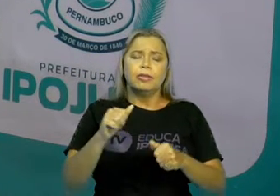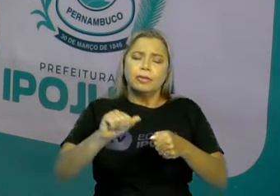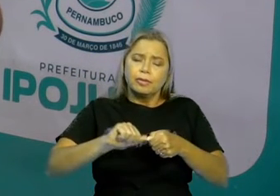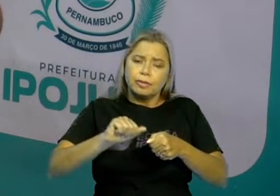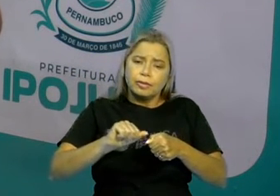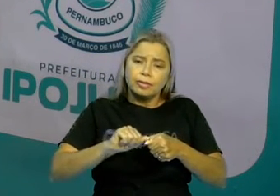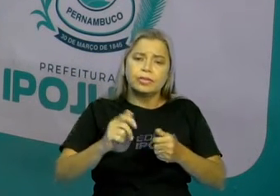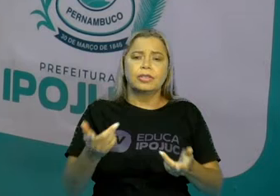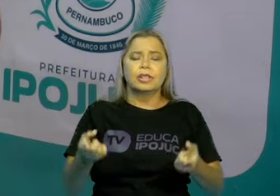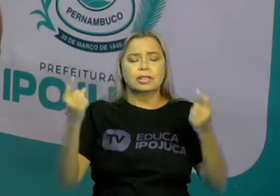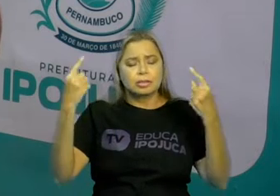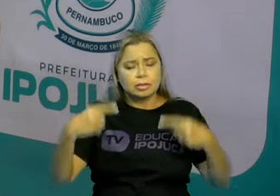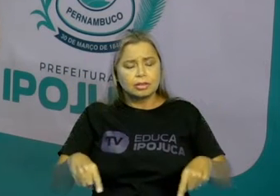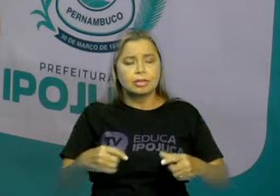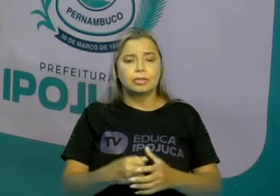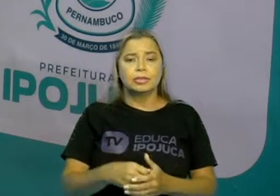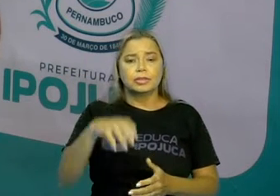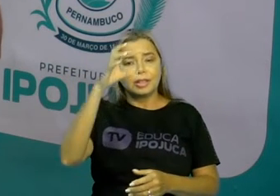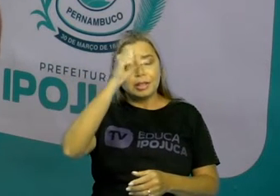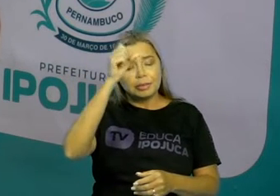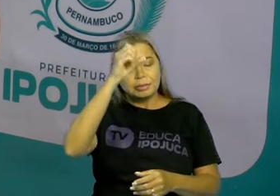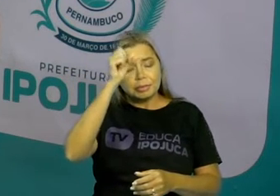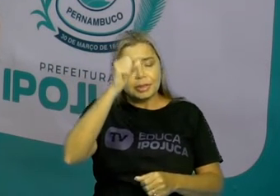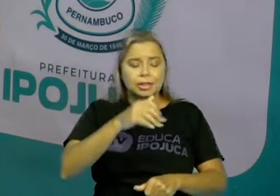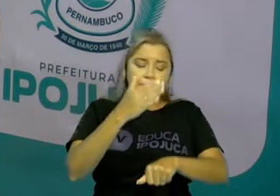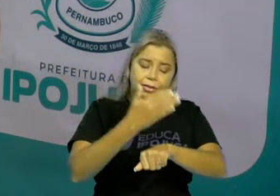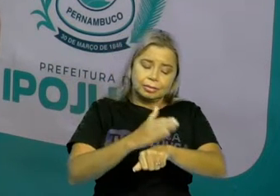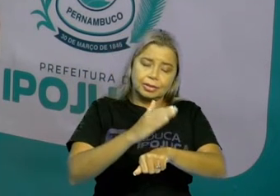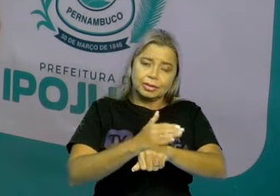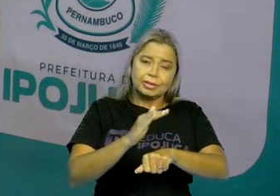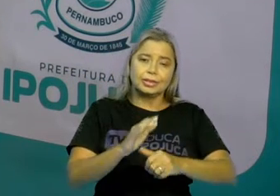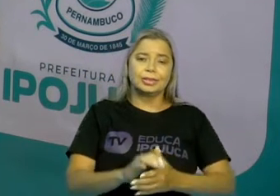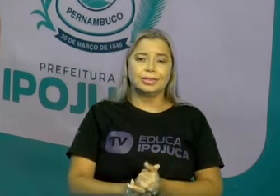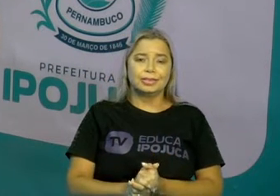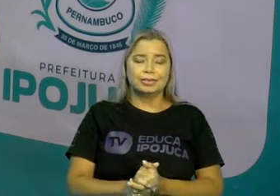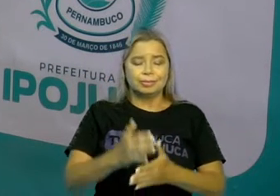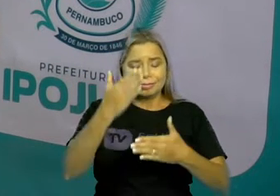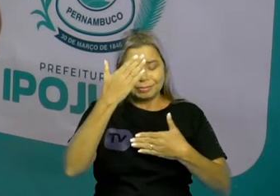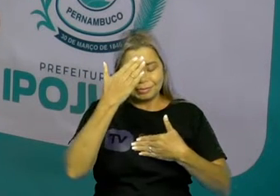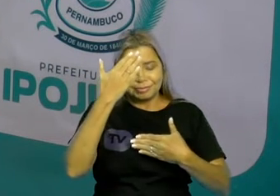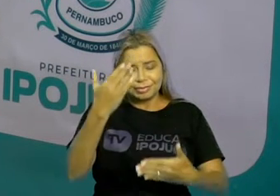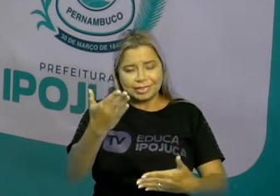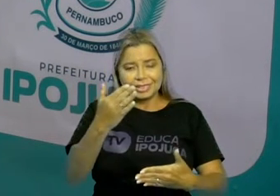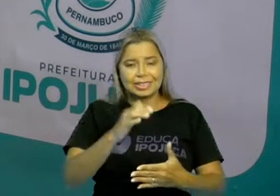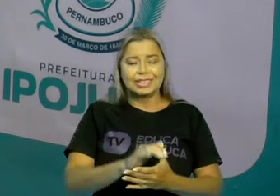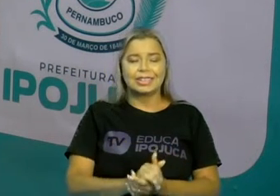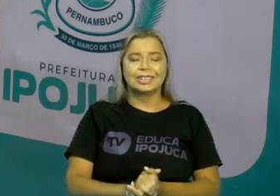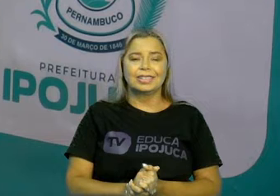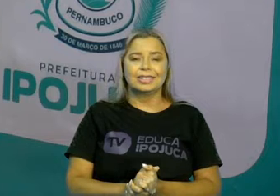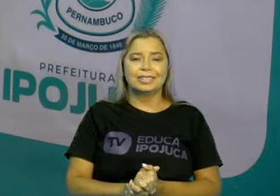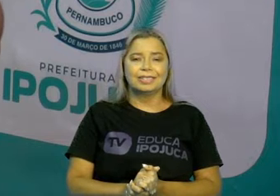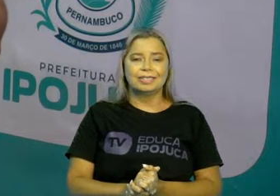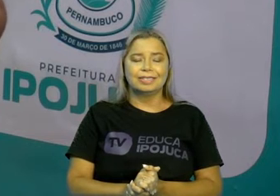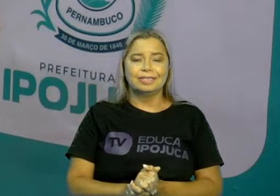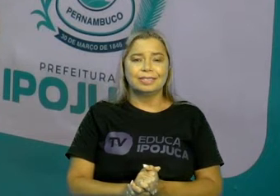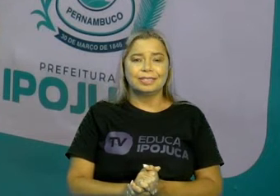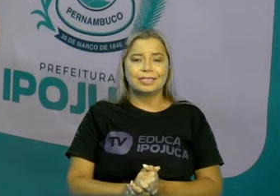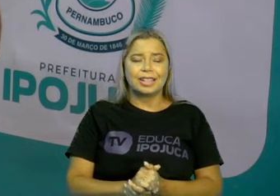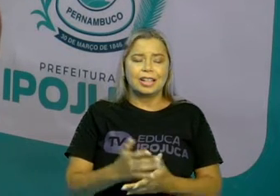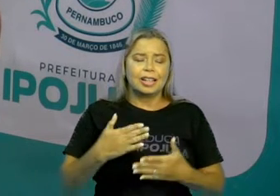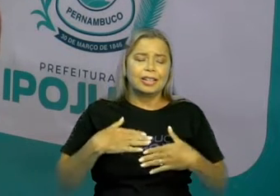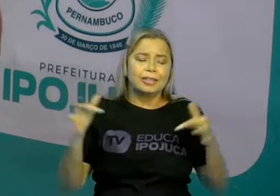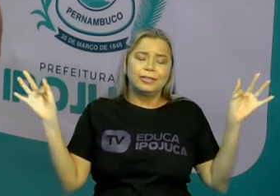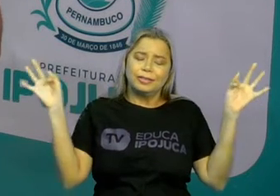desafio, aprenda conosco e aprenda praticando. Agradeço a presença de todos vocês. Fico